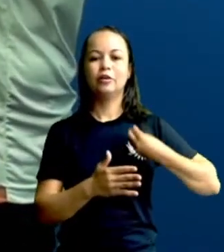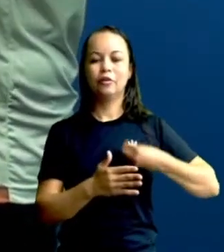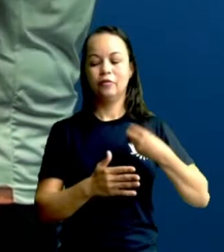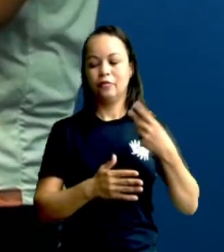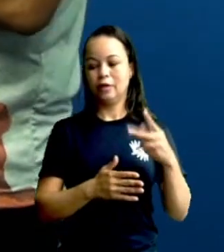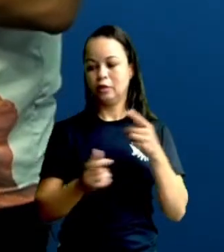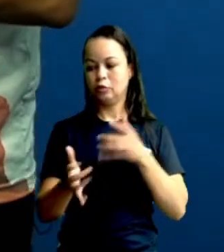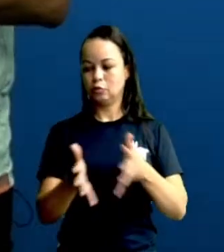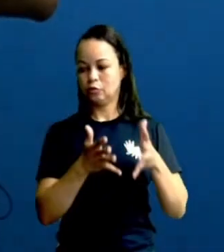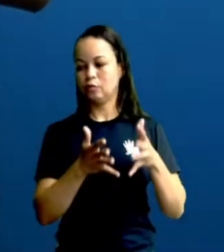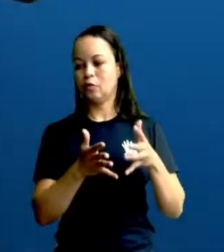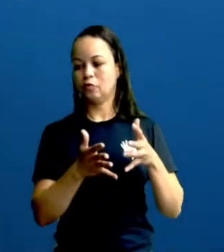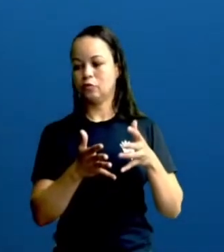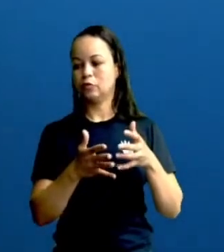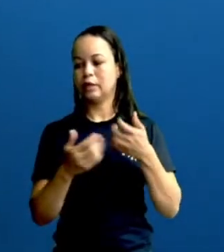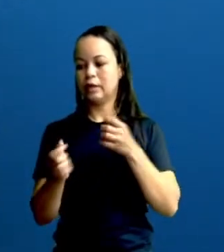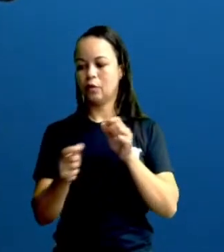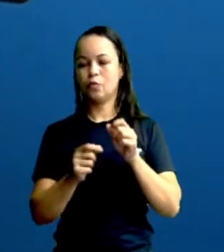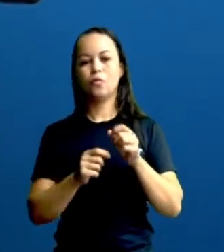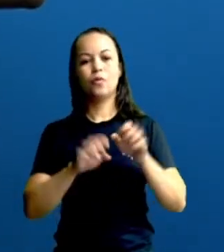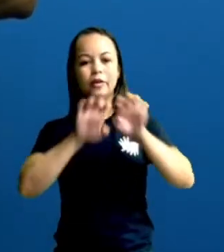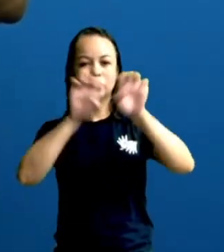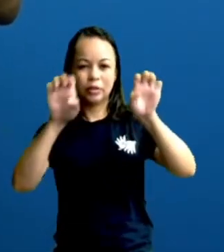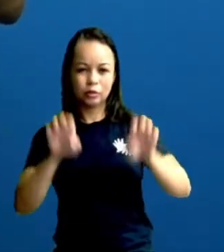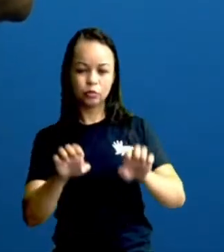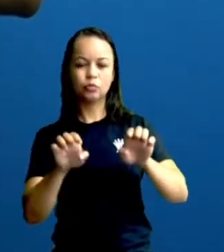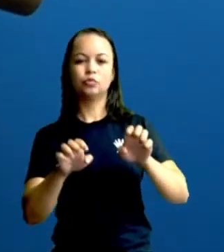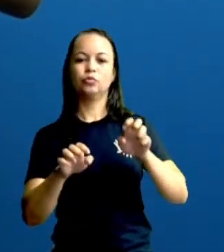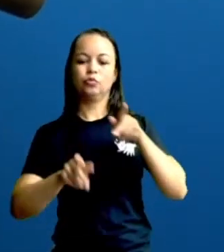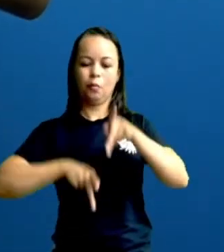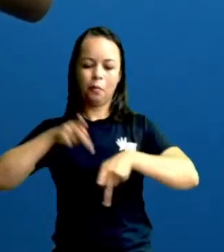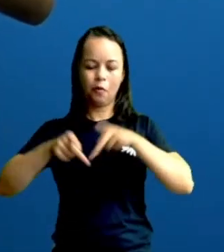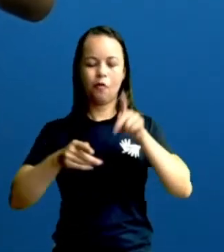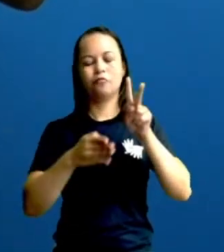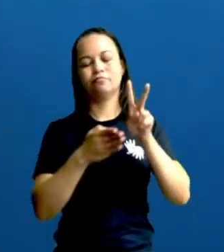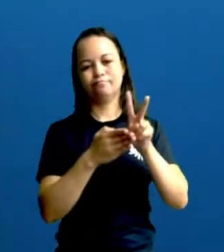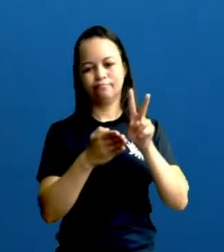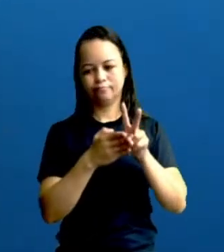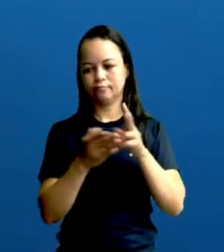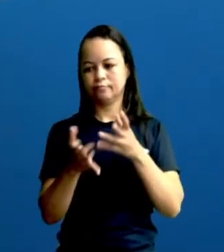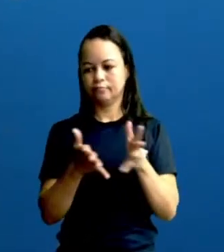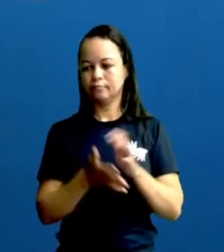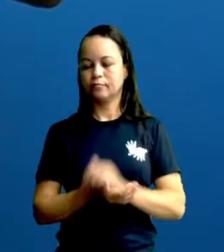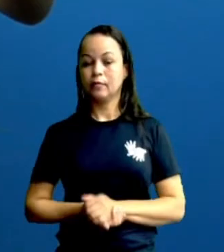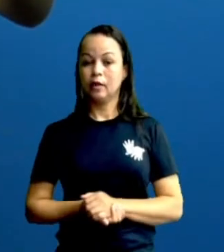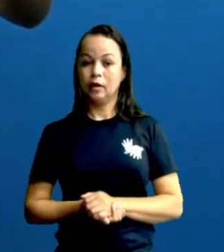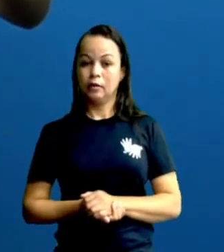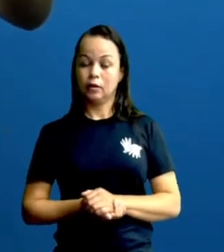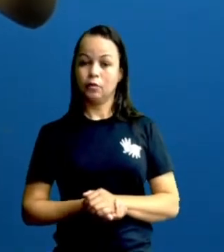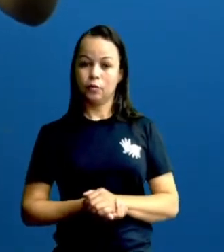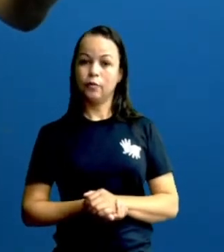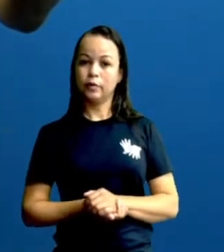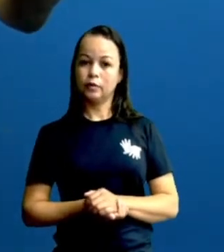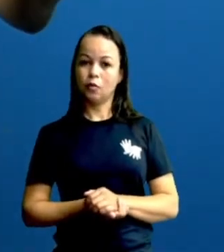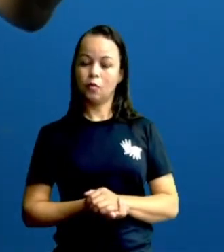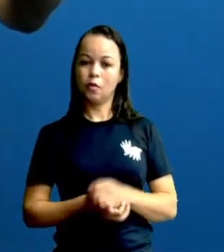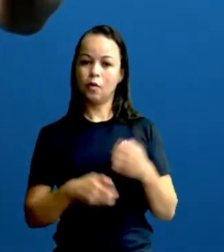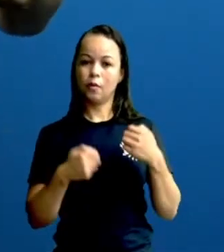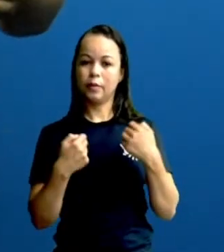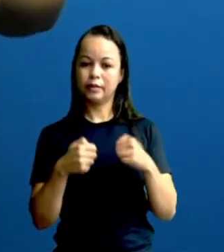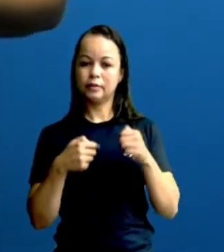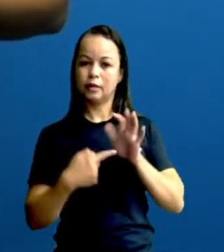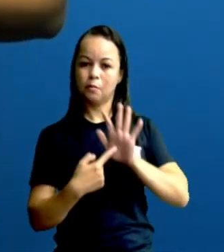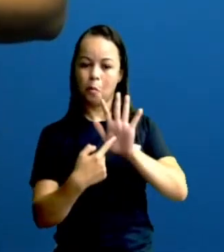dos Povos Indígenas. Então, cabe aqui a gente ressaltar que um dos povos que podem ser impactados